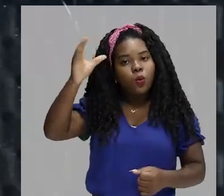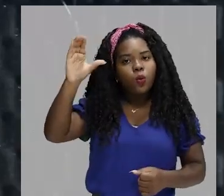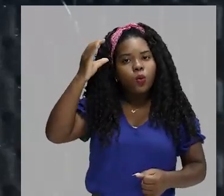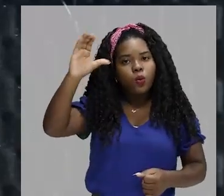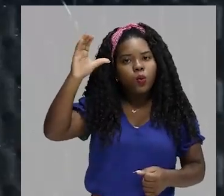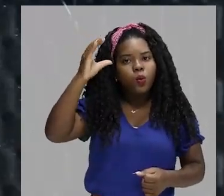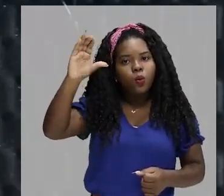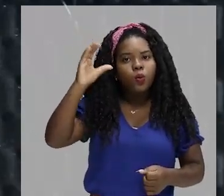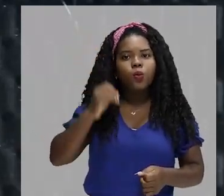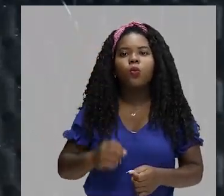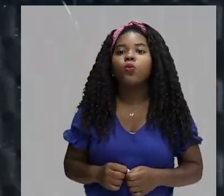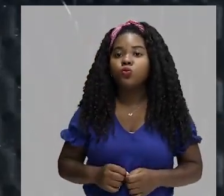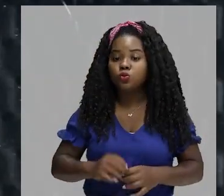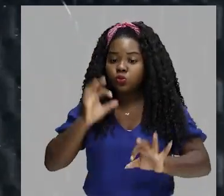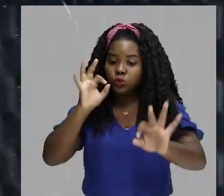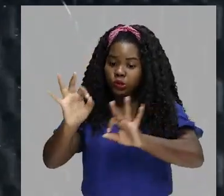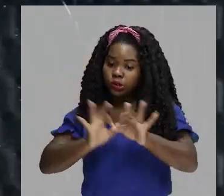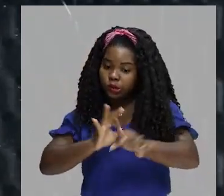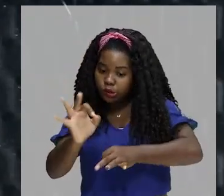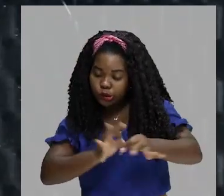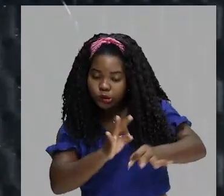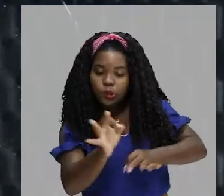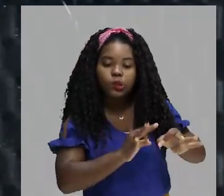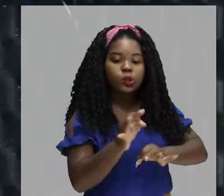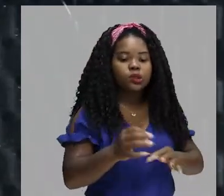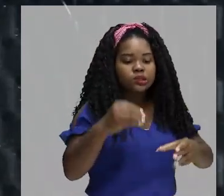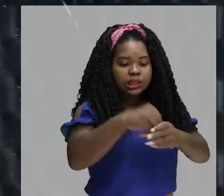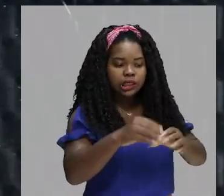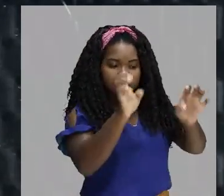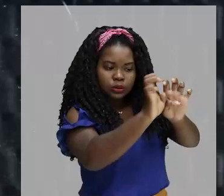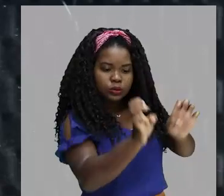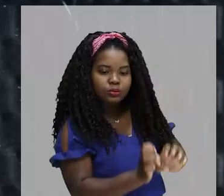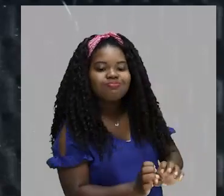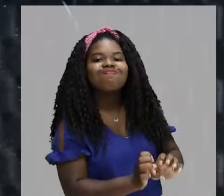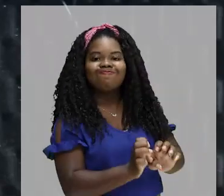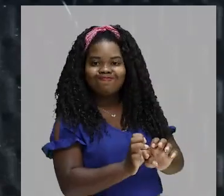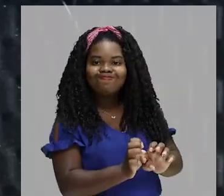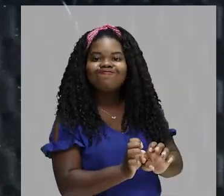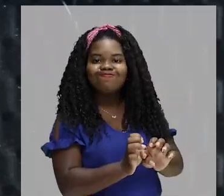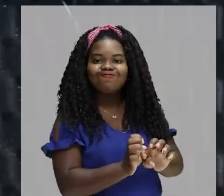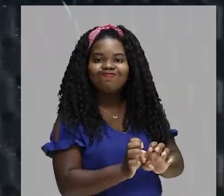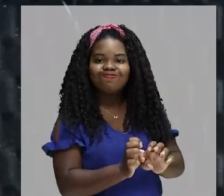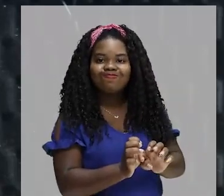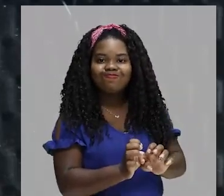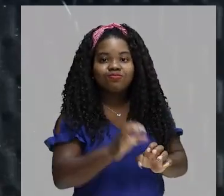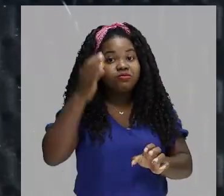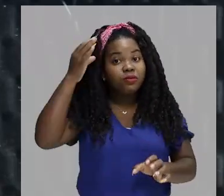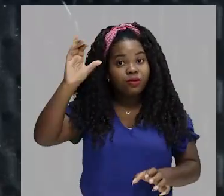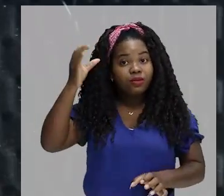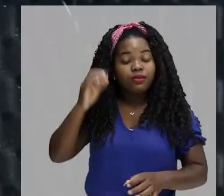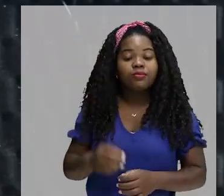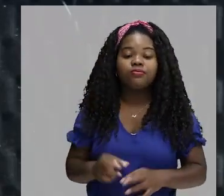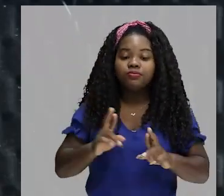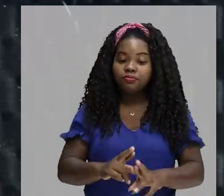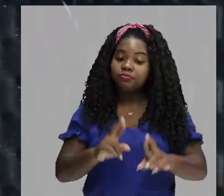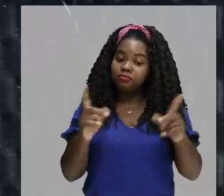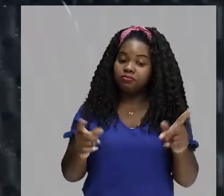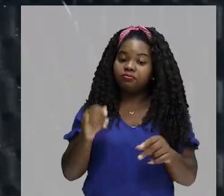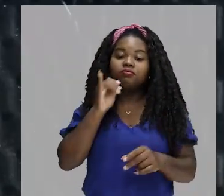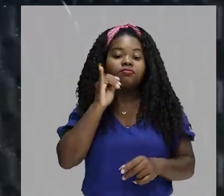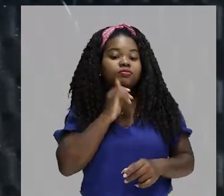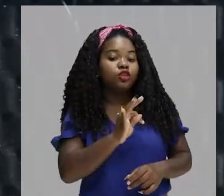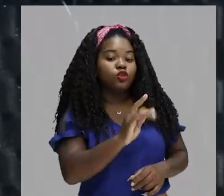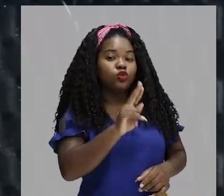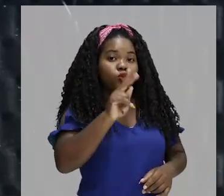Sociedades que se organizaram dentro de uma estrutura civilizatória. Diferentemente, por exemplo, dos nossos